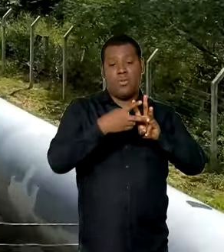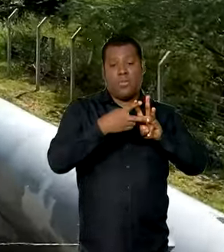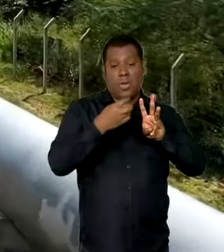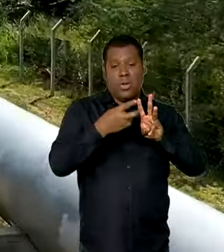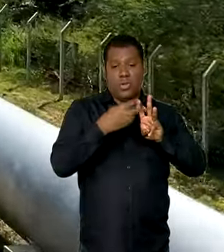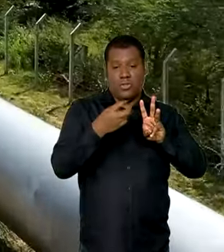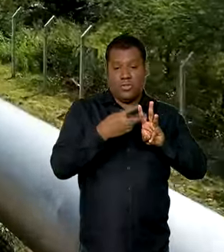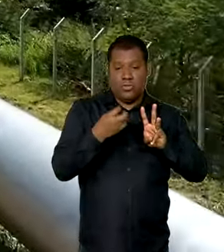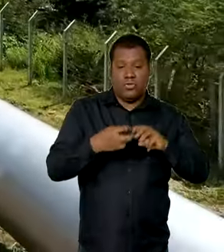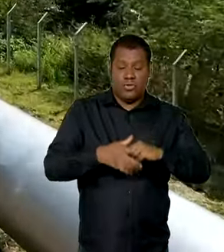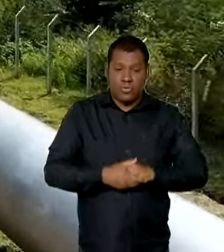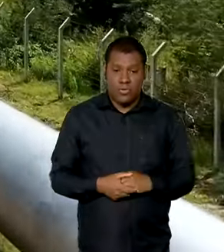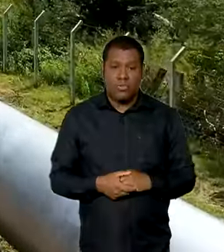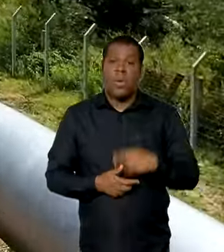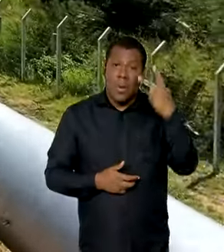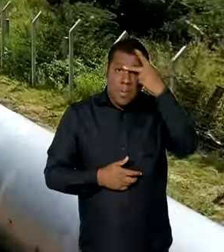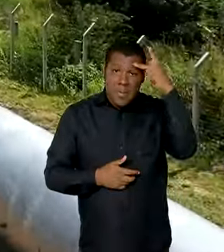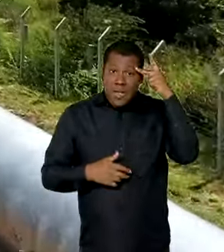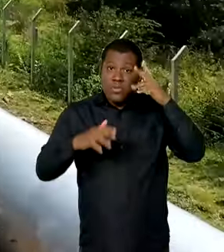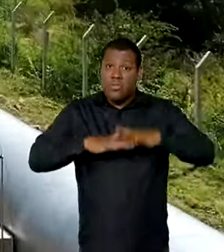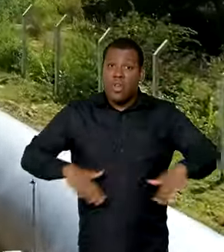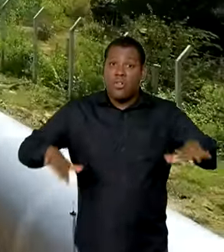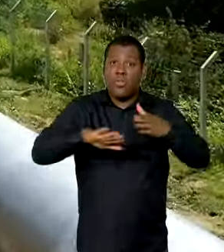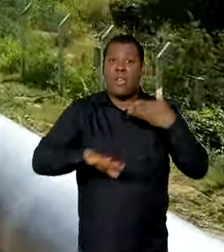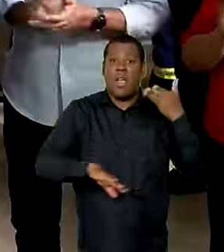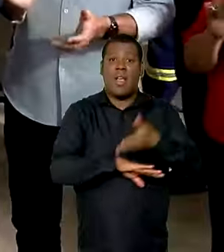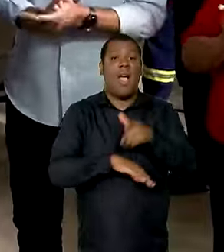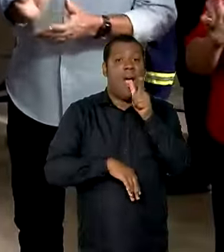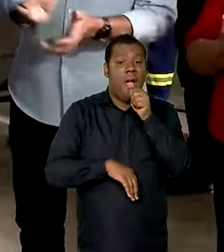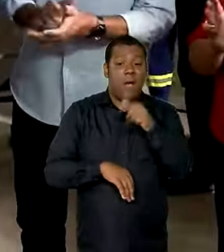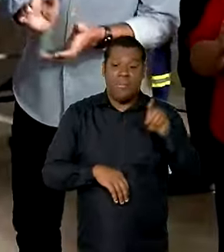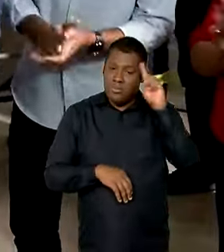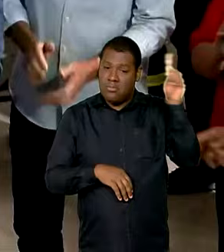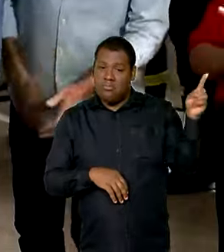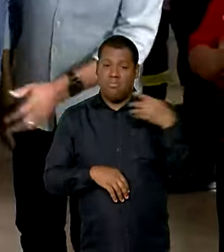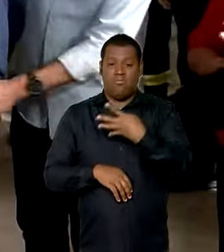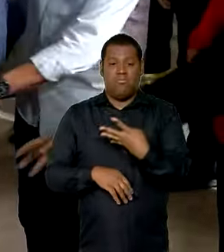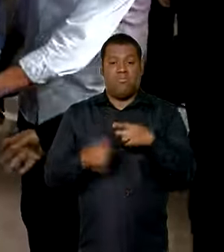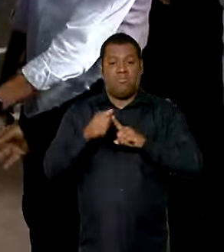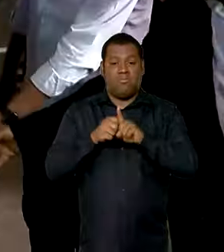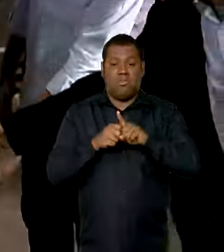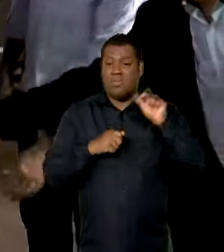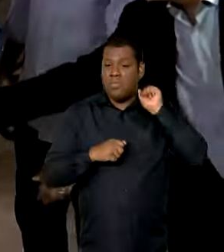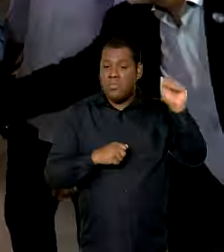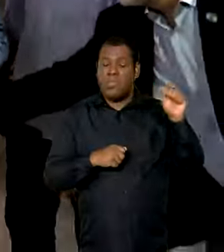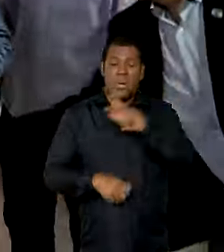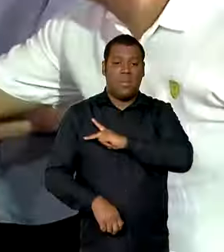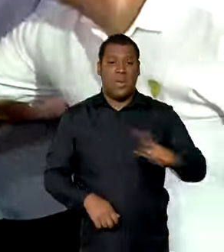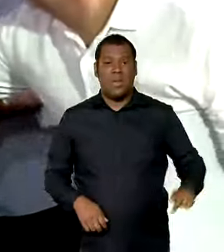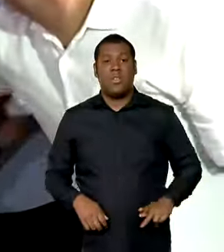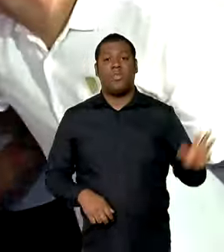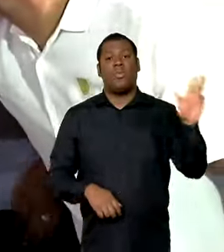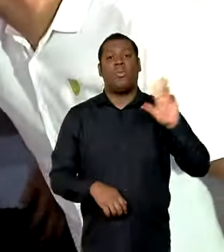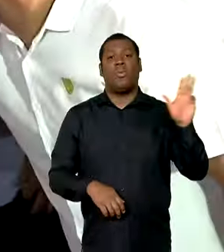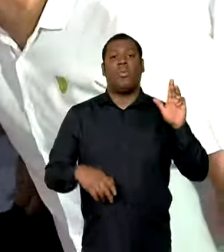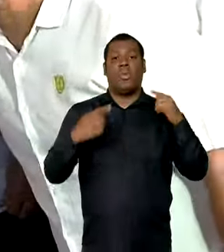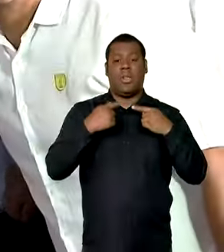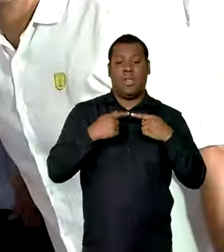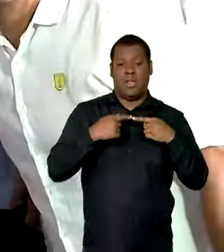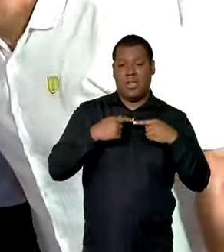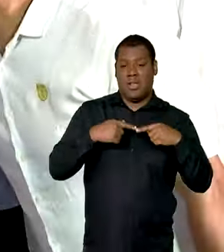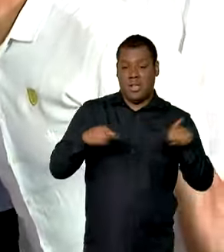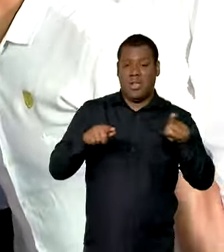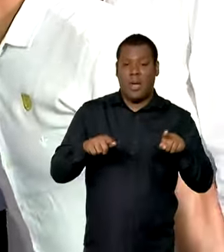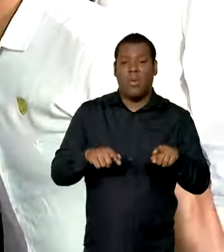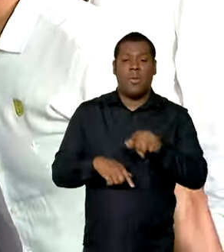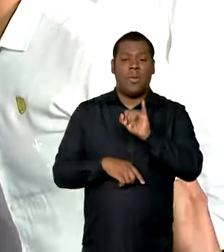plano de levar água para todos, no dia 4 de abril, o presidente Lula inaugurou a Estação Elevatória de Água Bruta